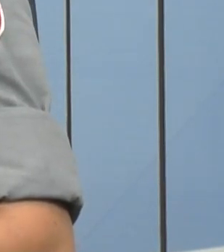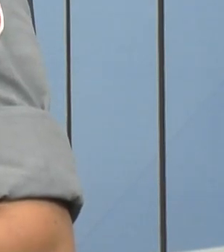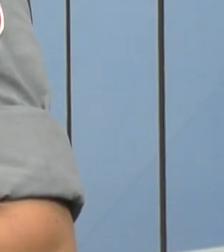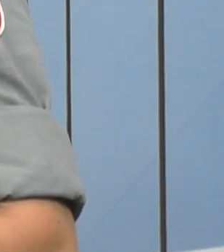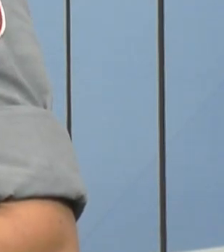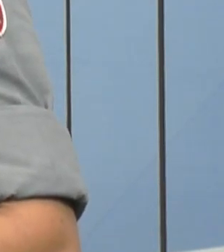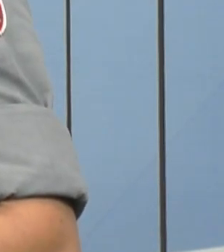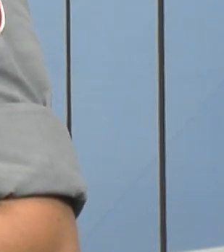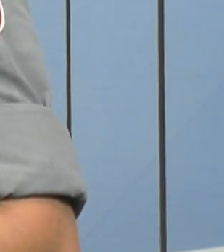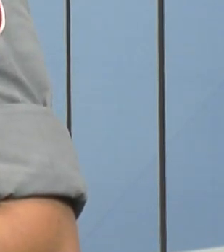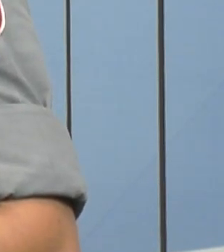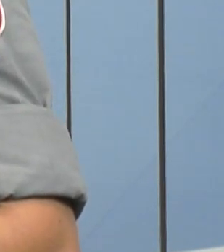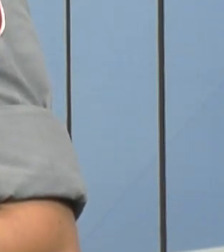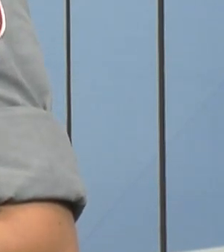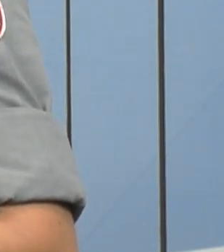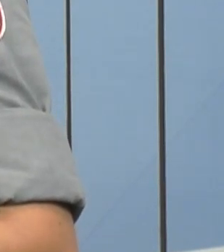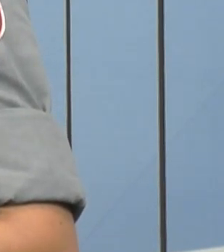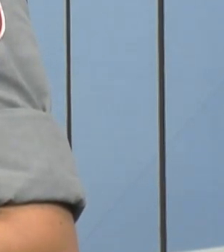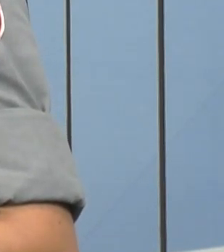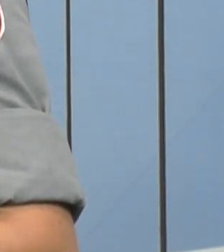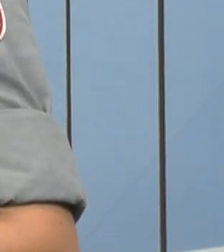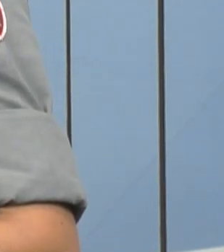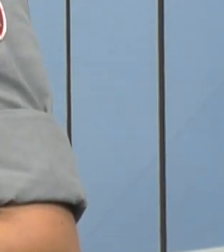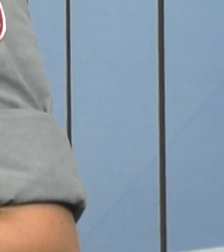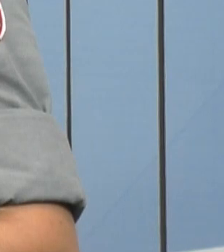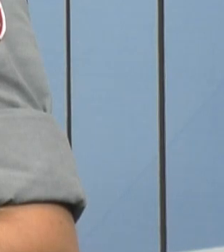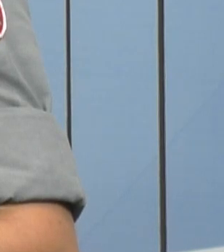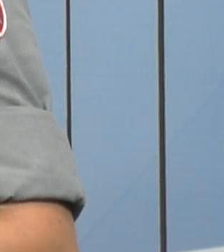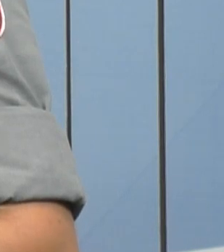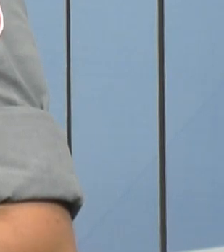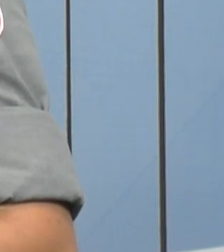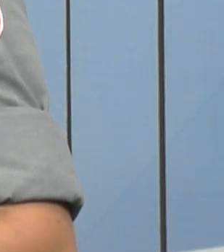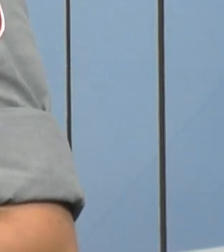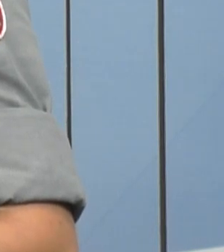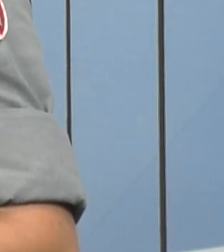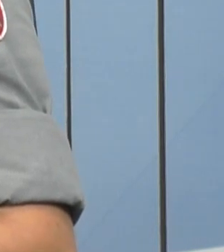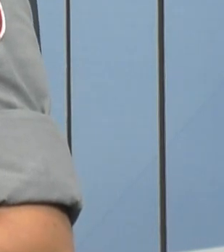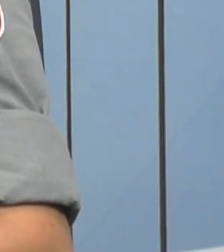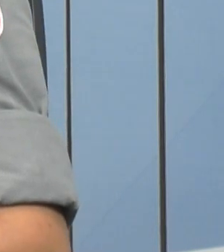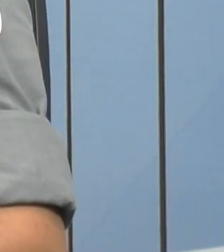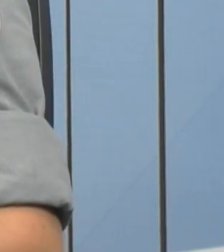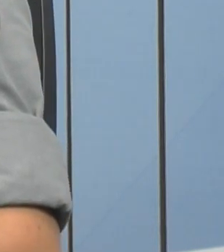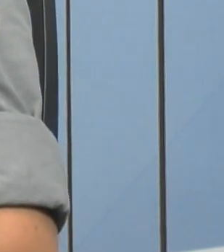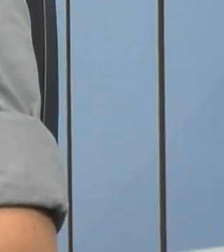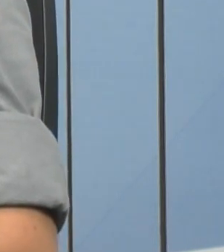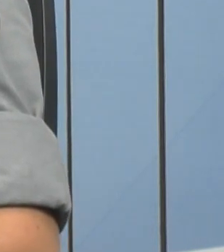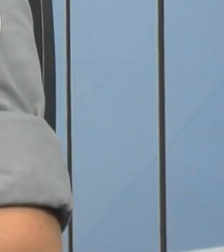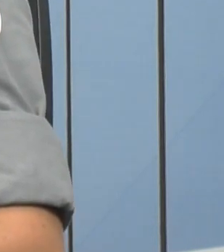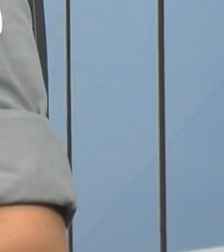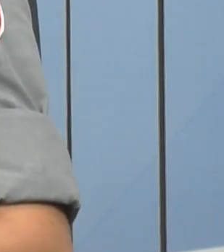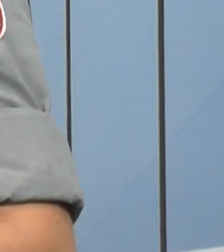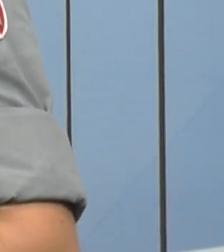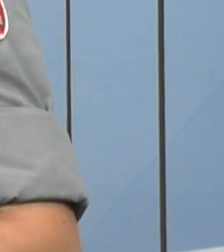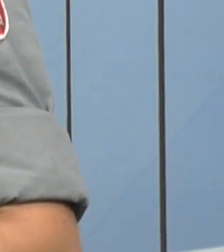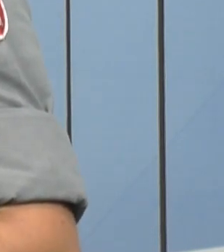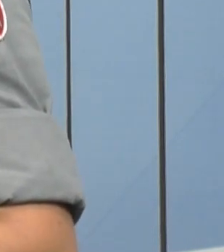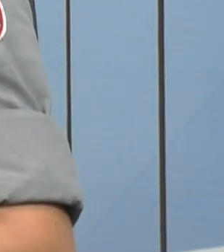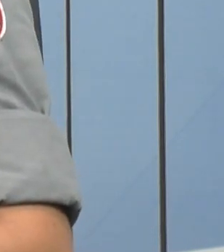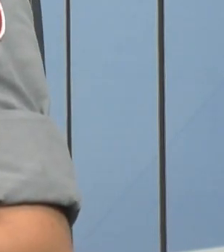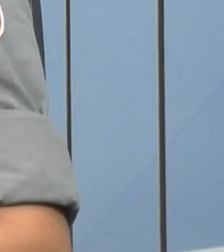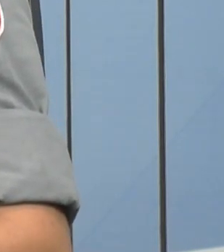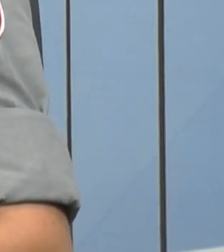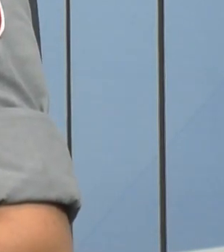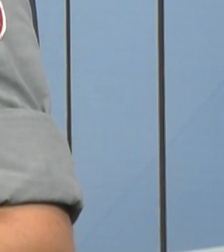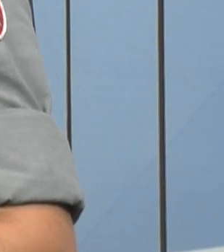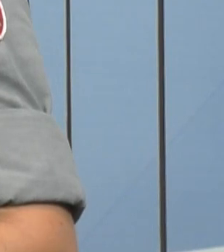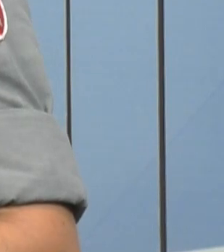você mesma disse tem a questão aqui dos locais em Campinas que no caso do município de Campinas que já são emblemáticos a gente sabe quando tem uma chuva